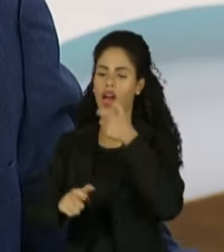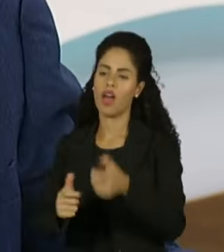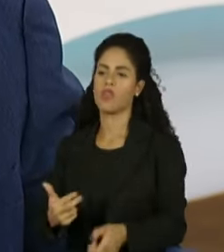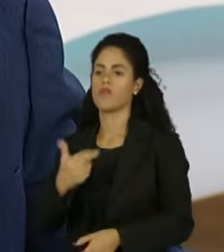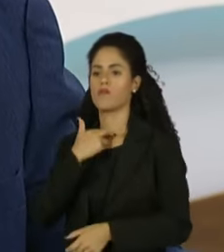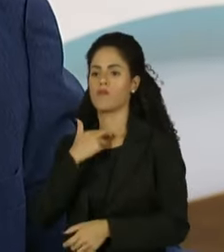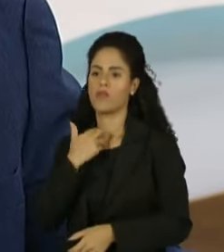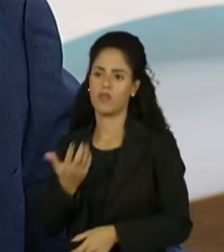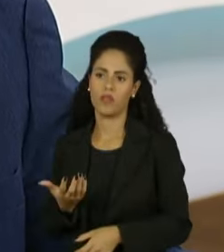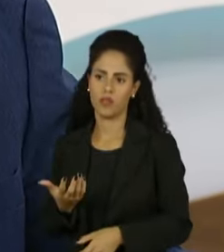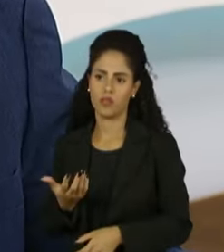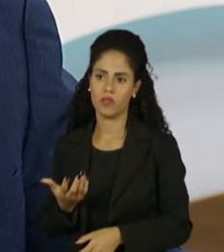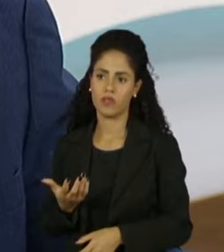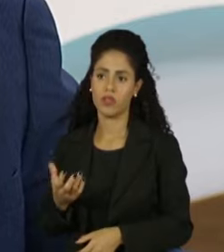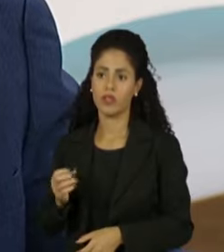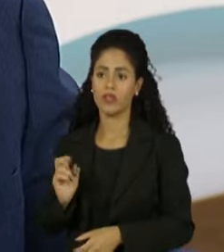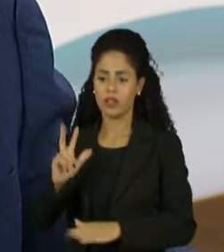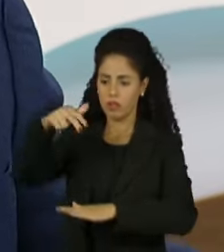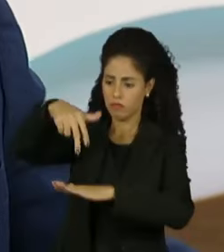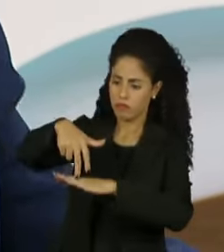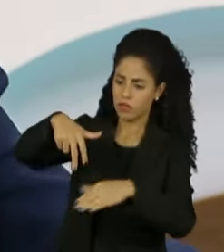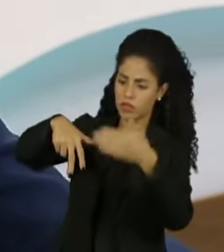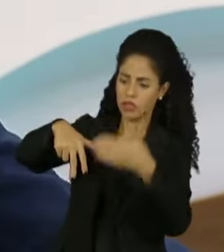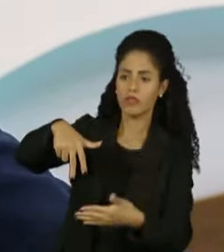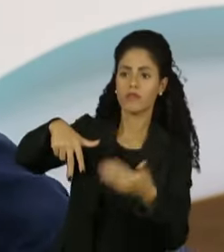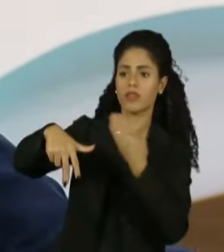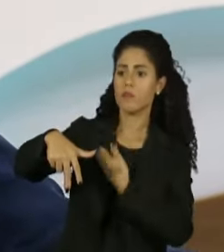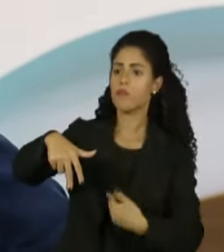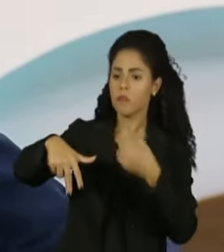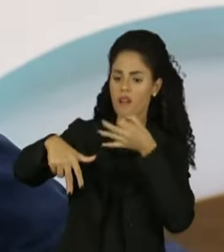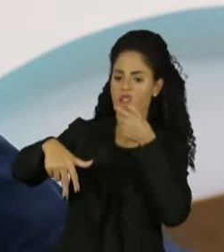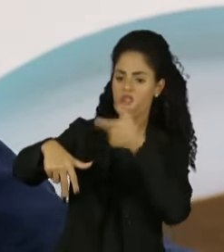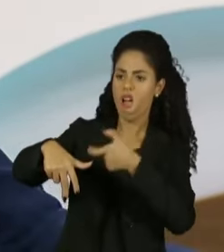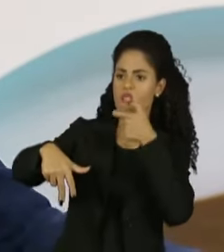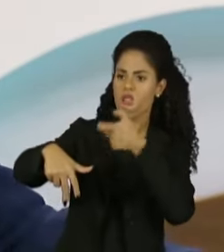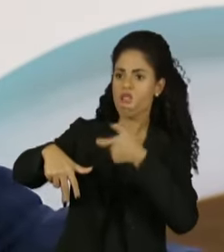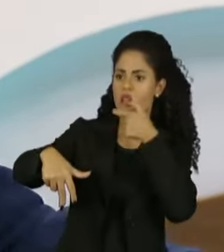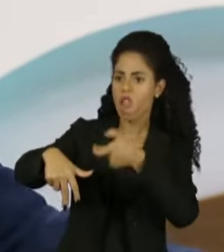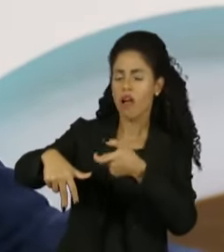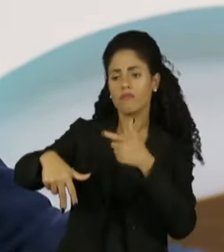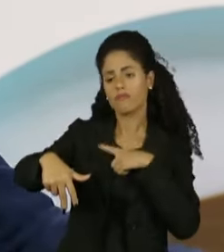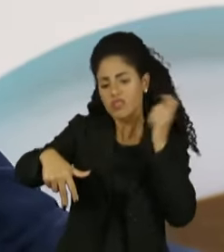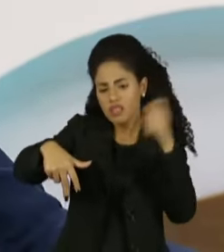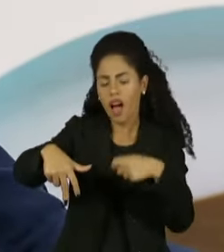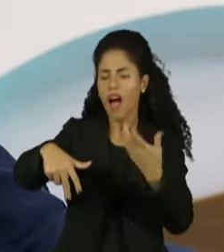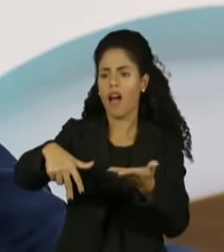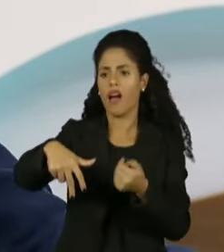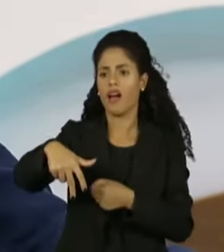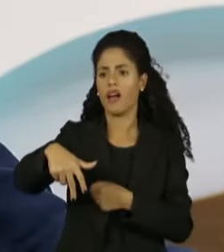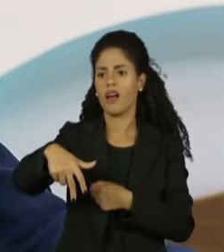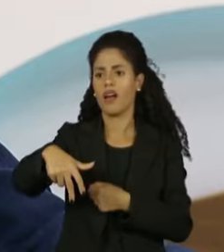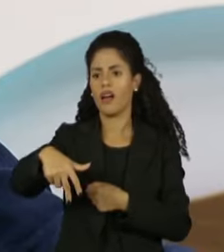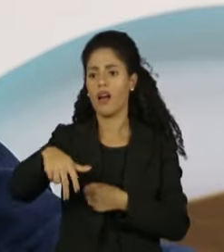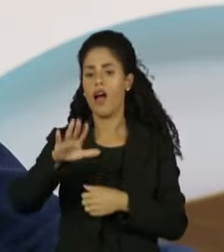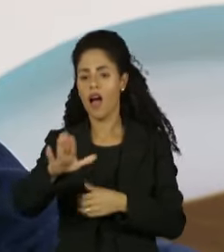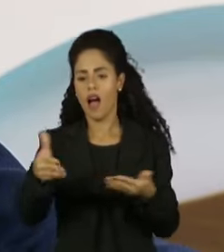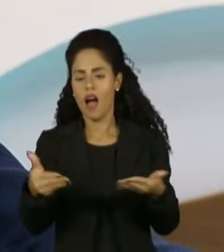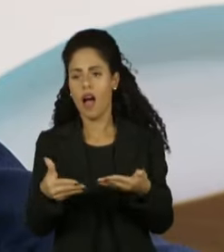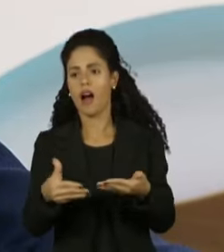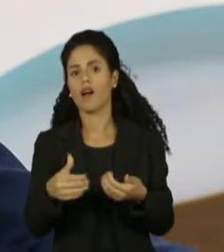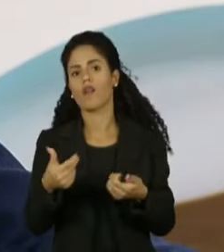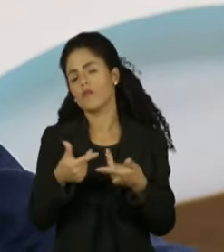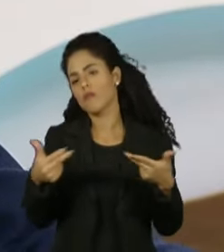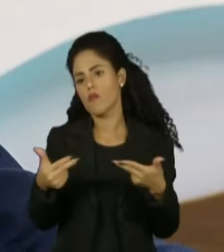criticados. Quem tem posição política pode e deve ser contraditado. Agora, é evidente com civilidade. Quem aumentar essa